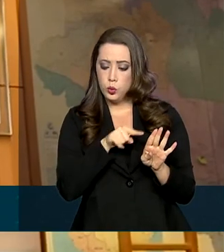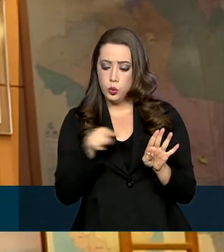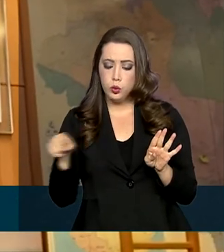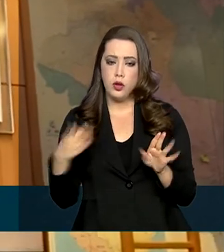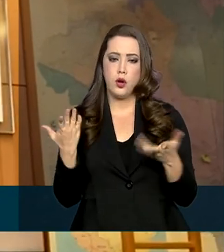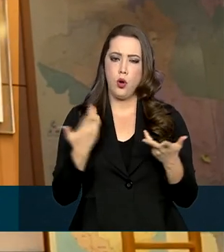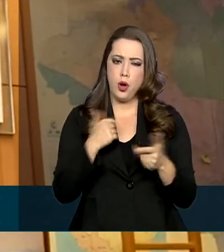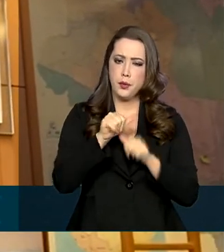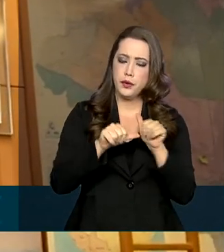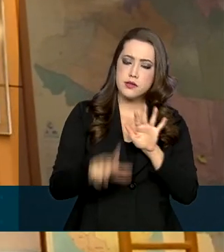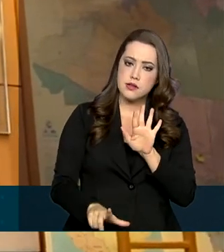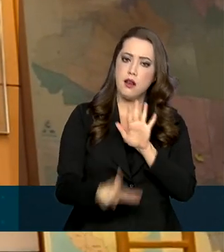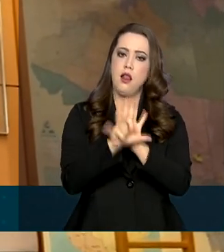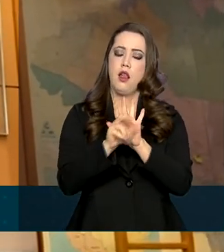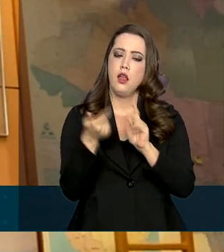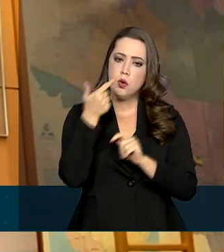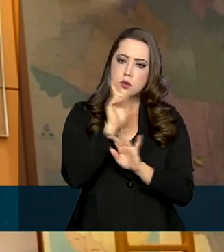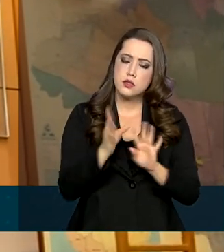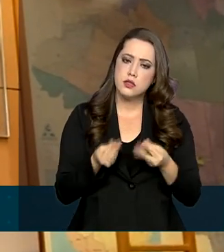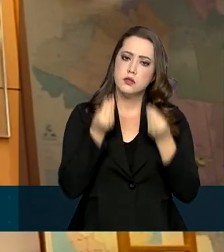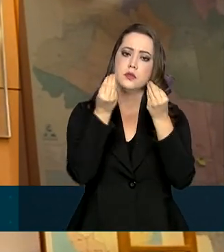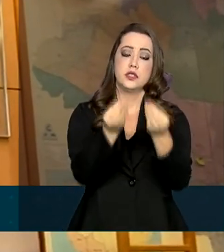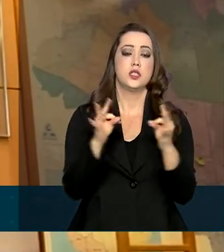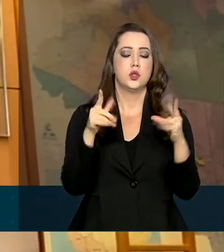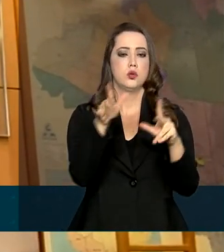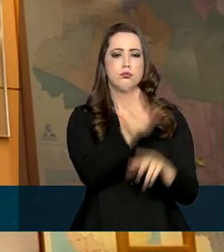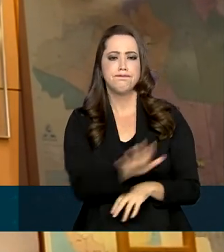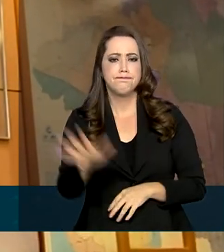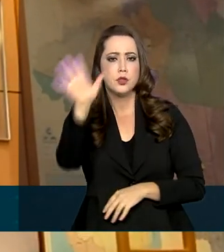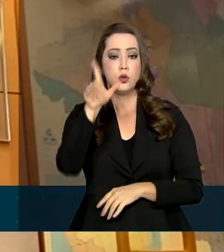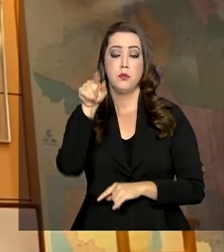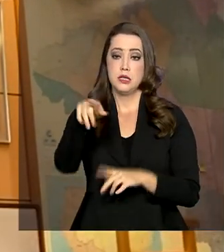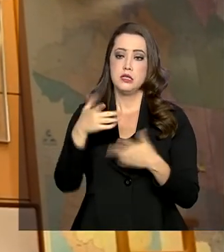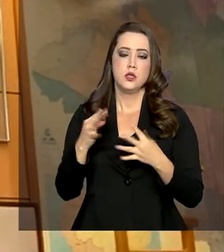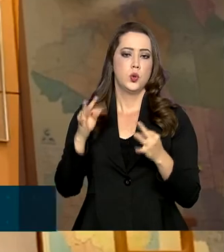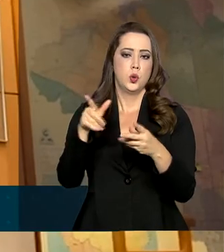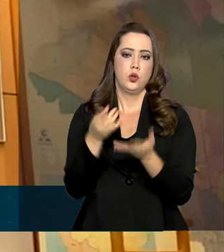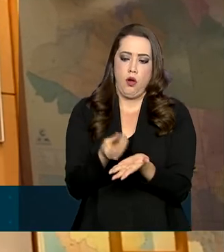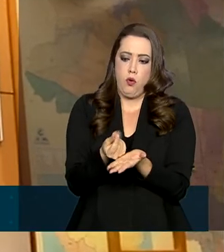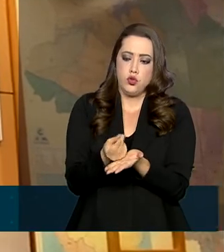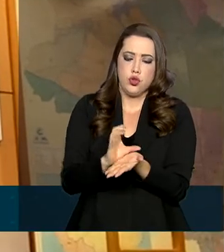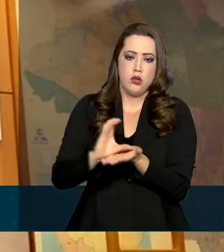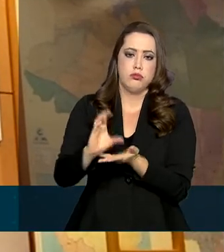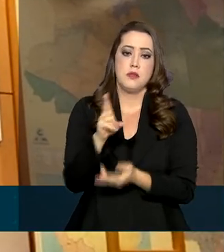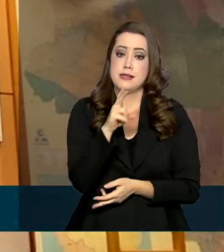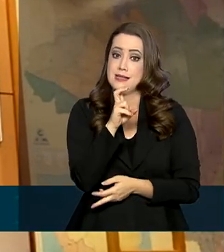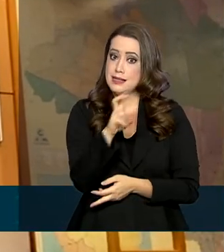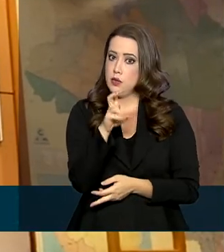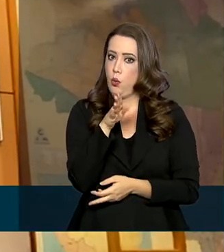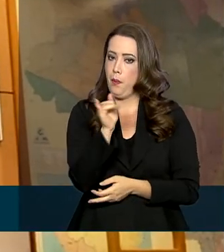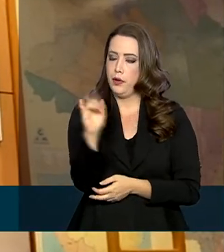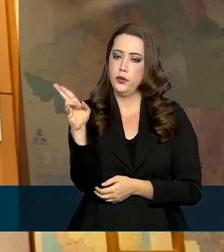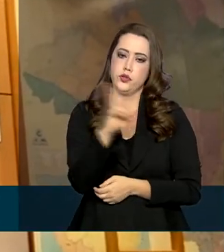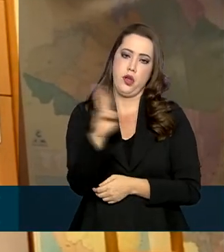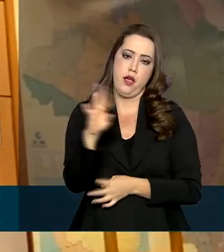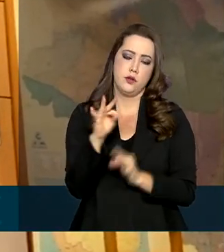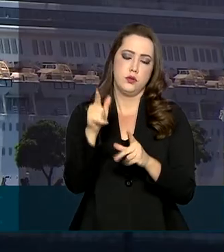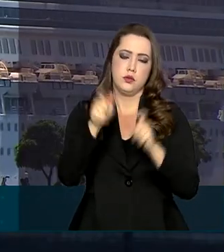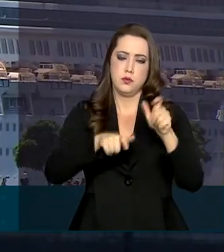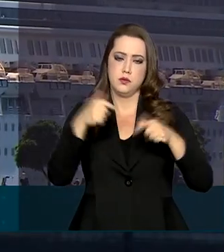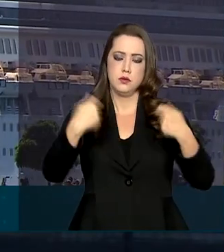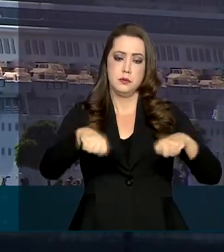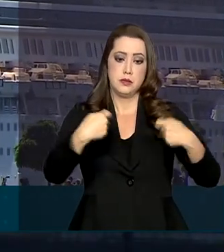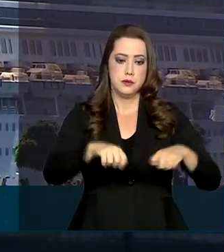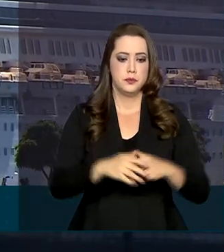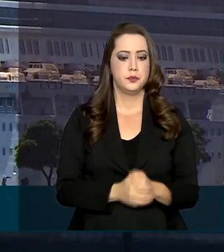conversão em lei, conseguiremos atender todo o mercado e escoar a totalidade dos R 5 bilhões para todos aqueles que precisam.